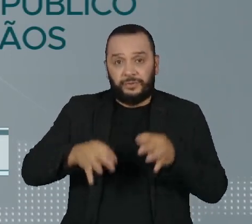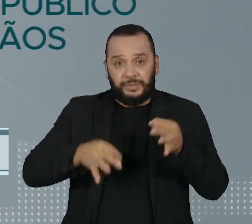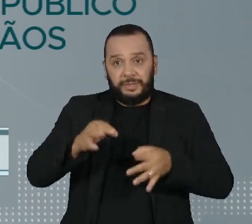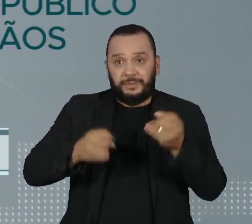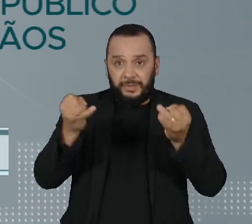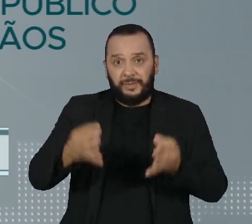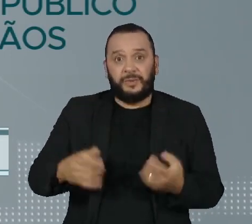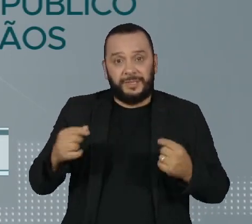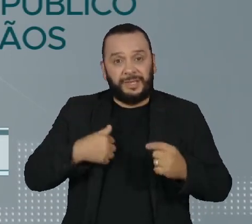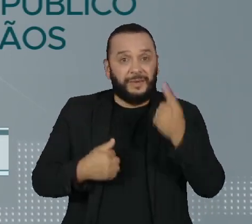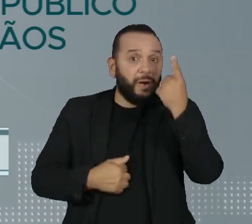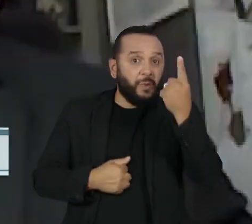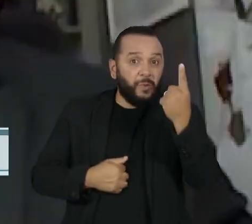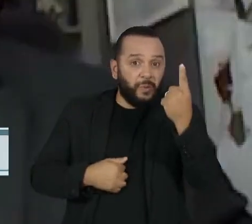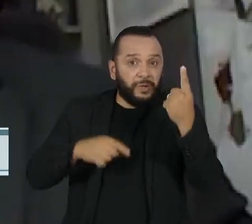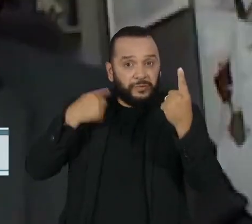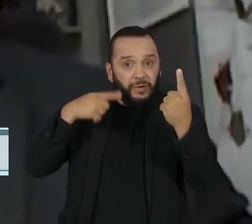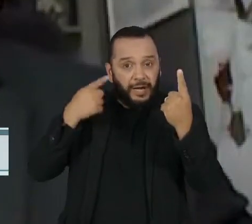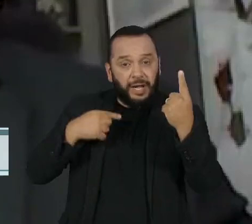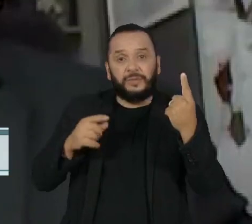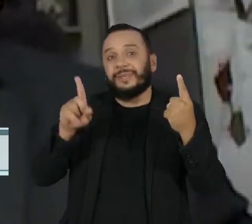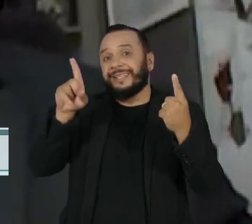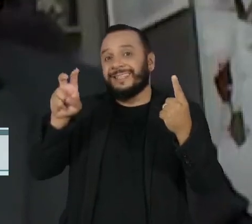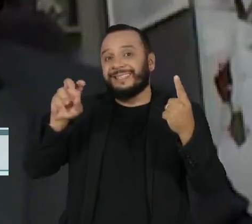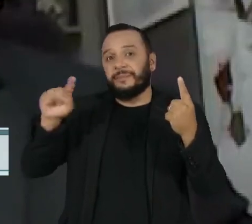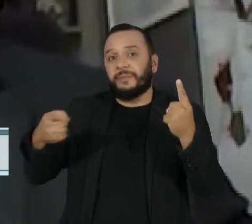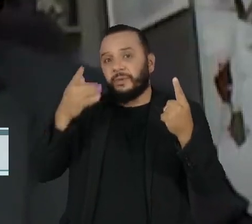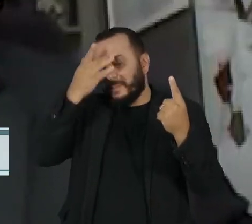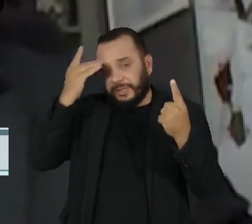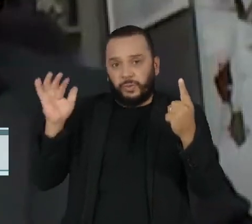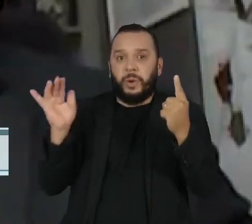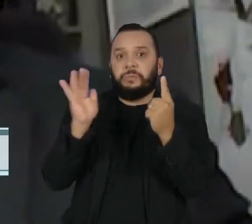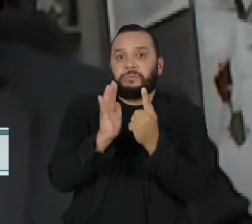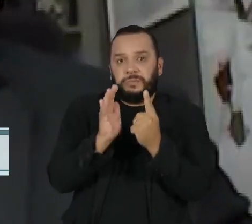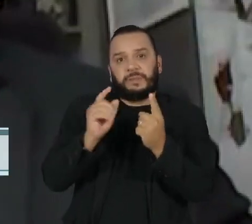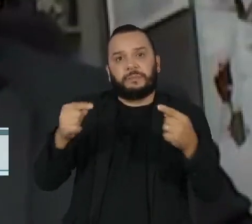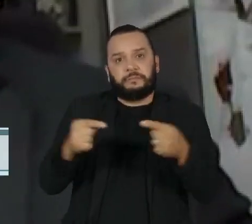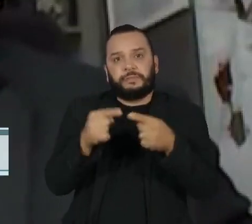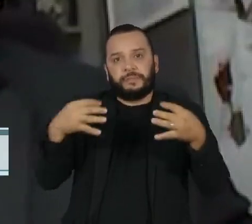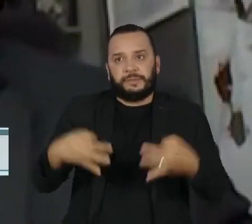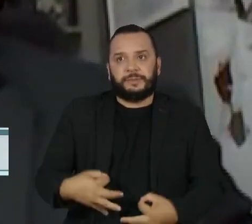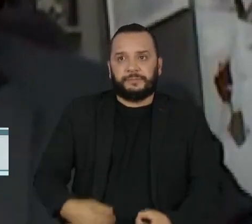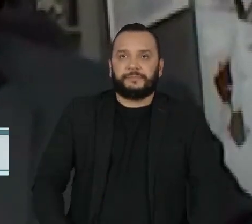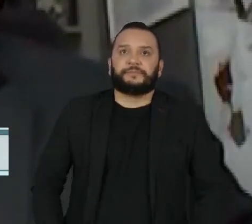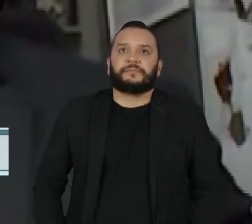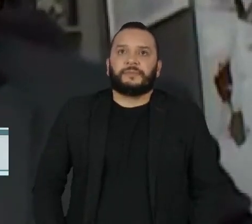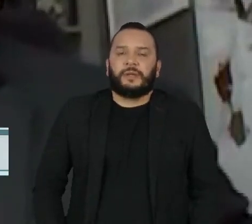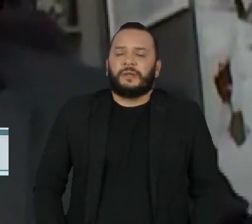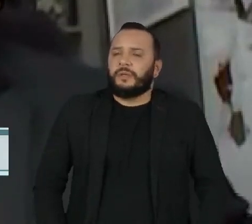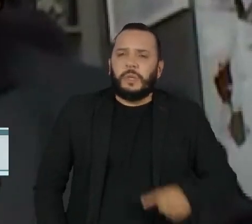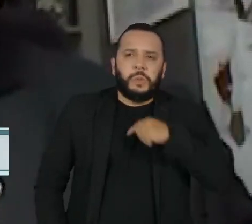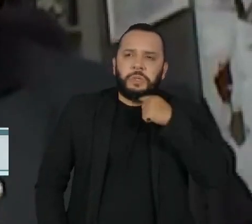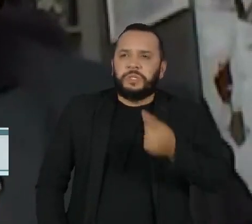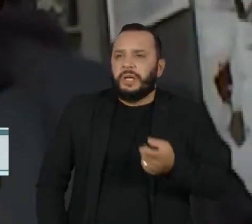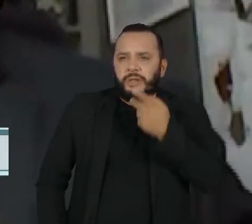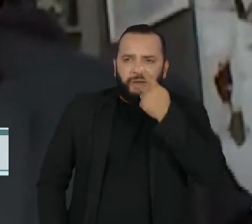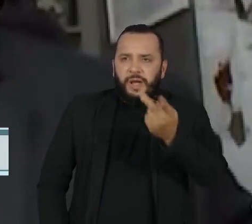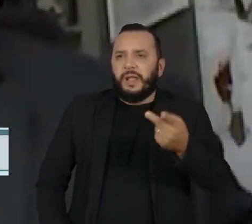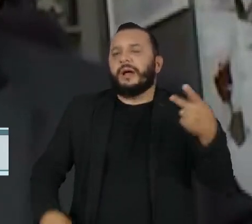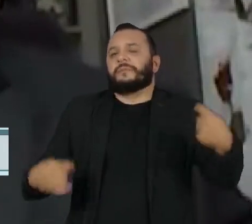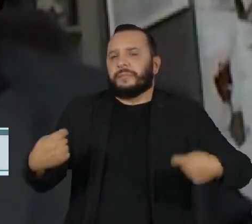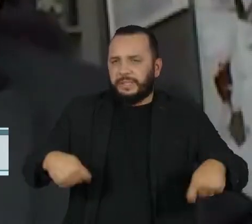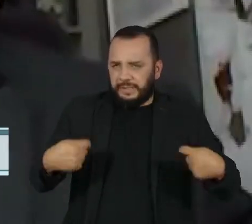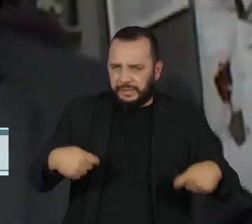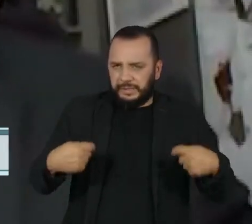cada 15 mil habitantes. Não adianta a gente falar que precisa, que